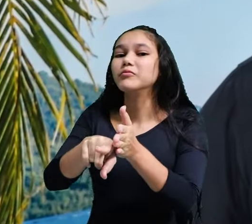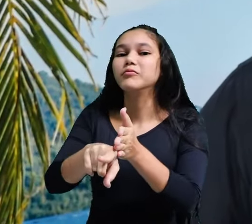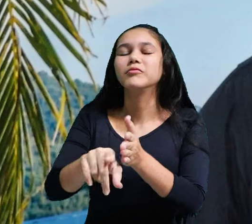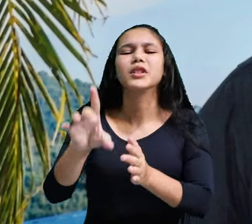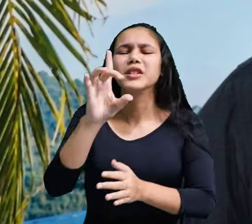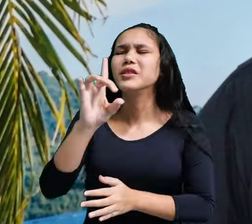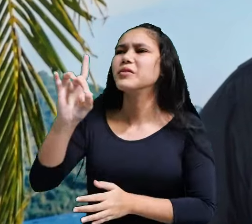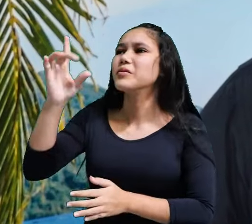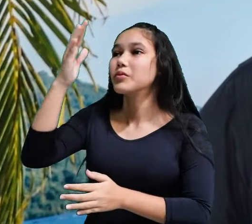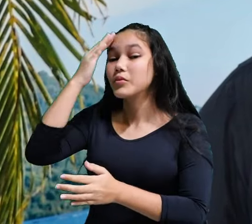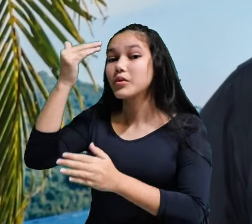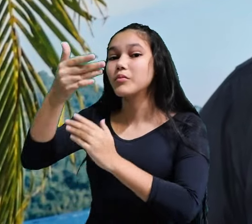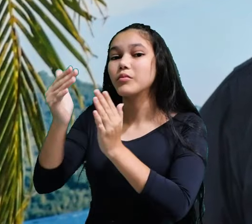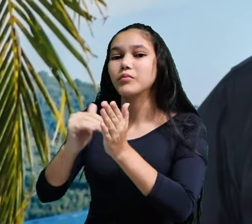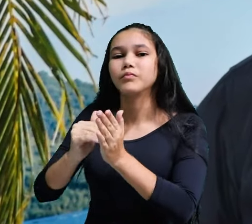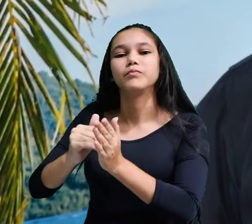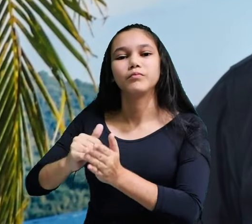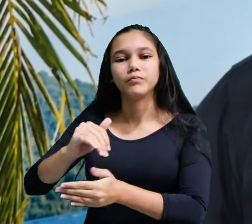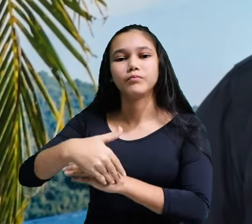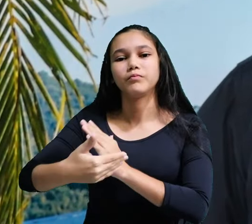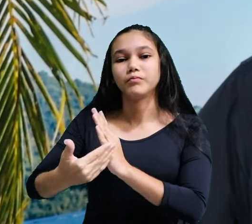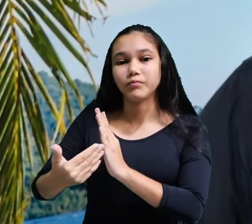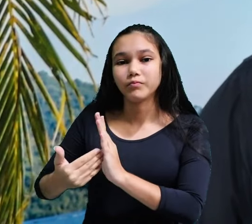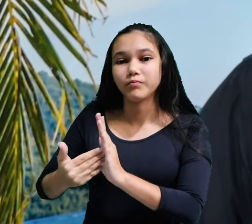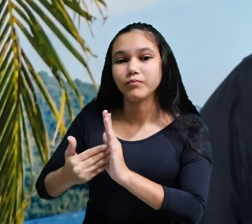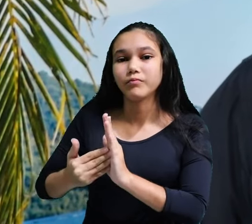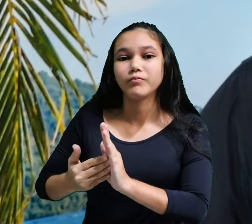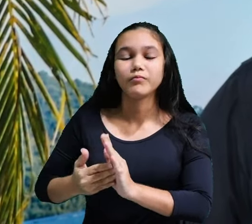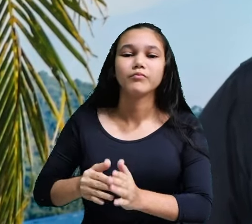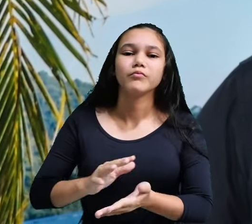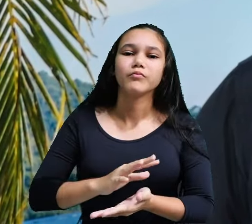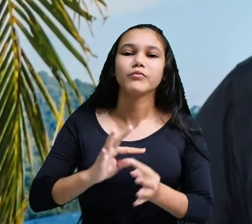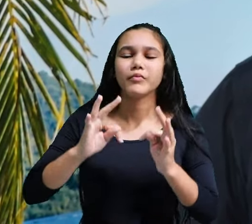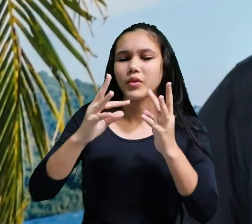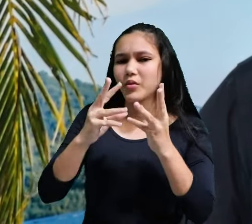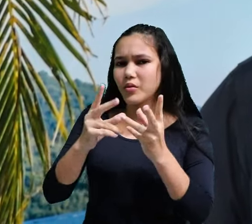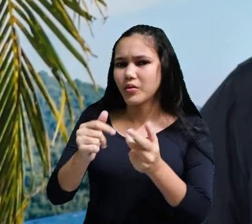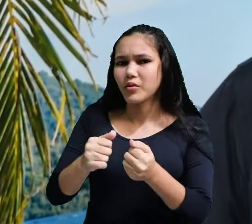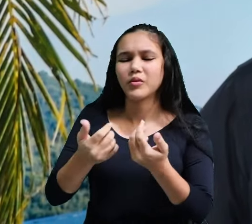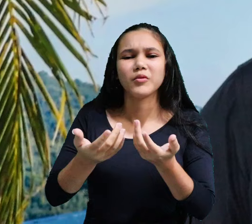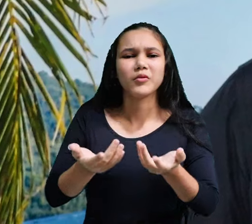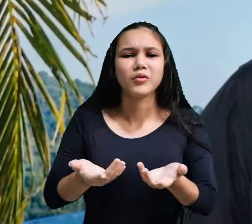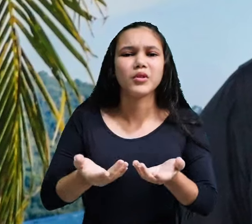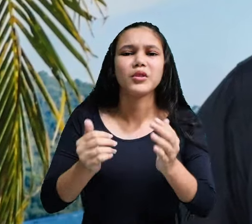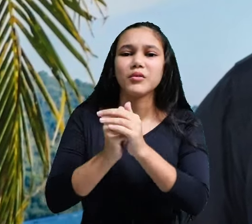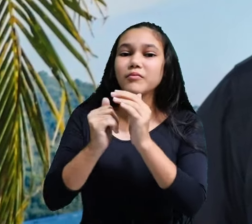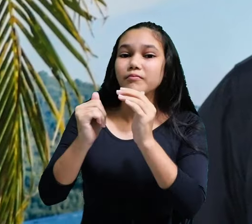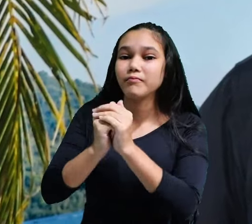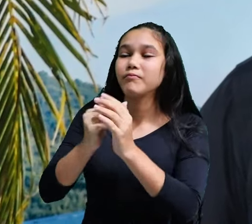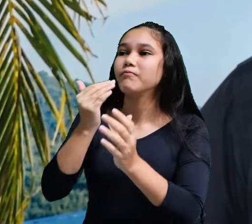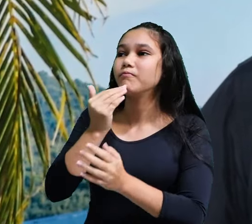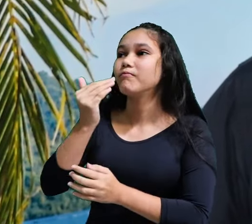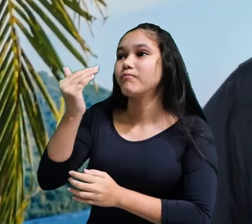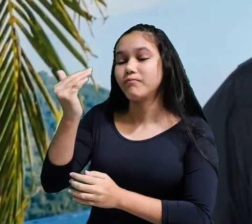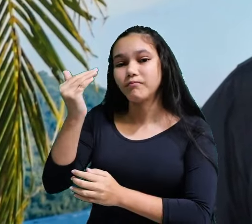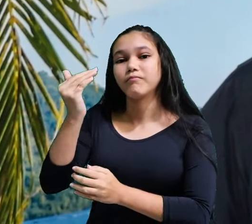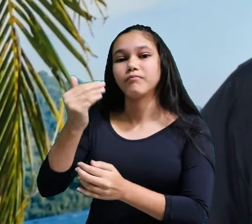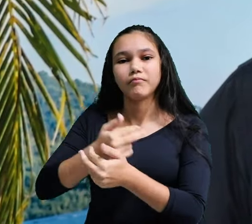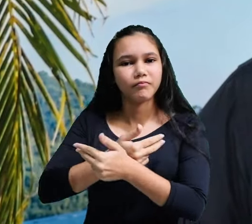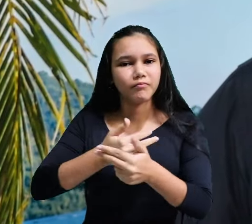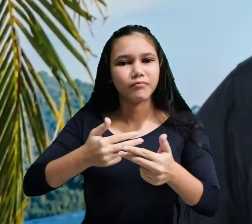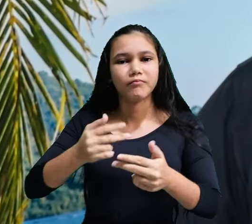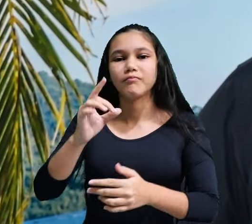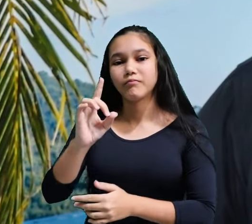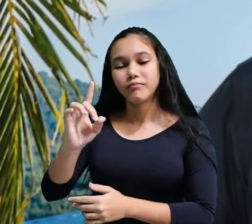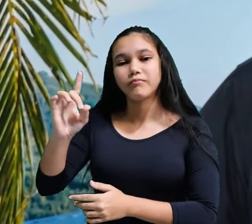Deus onisciente, sabendo de todas as coisas, então qual seria a razão de orar e pedir as coisas